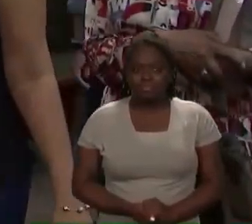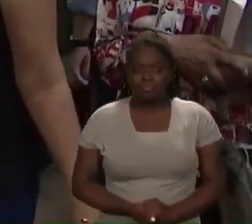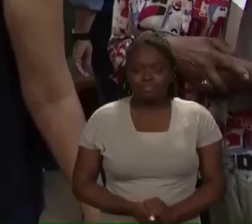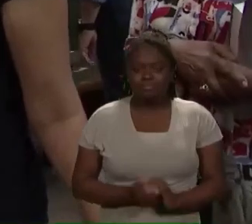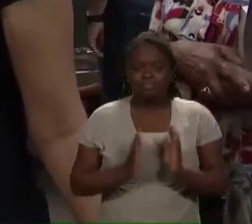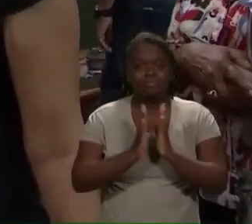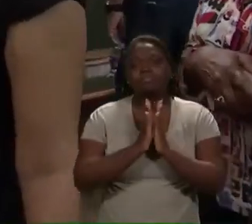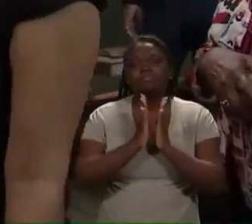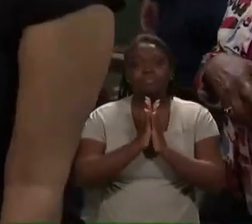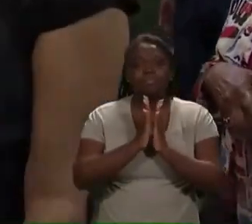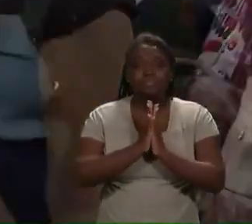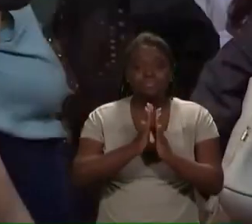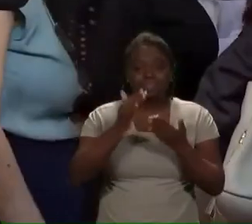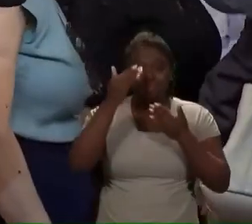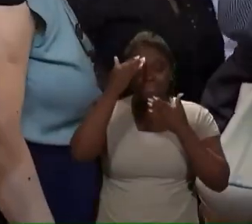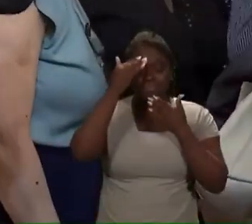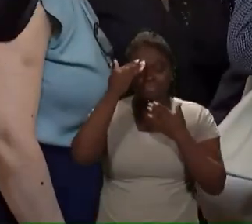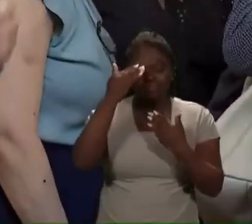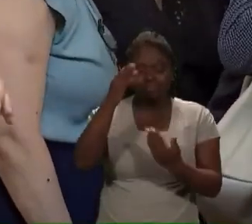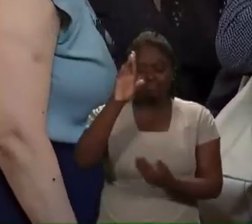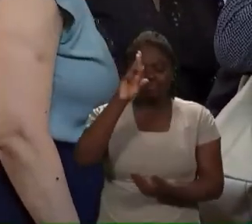Obrigado, Senhor, por essa manhã.